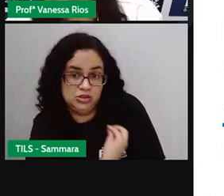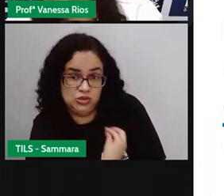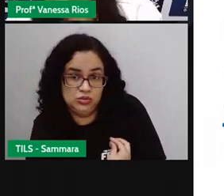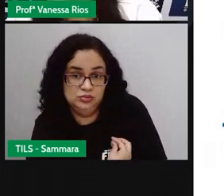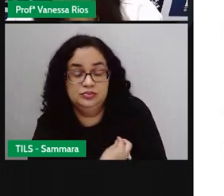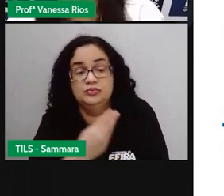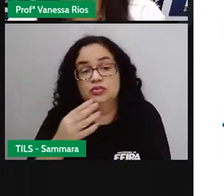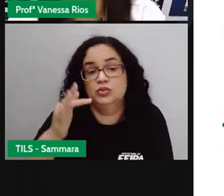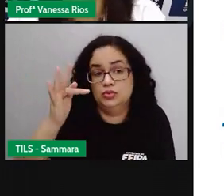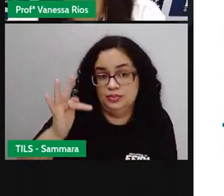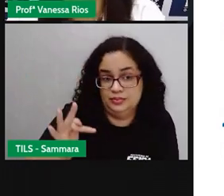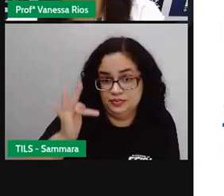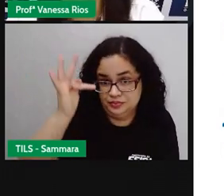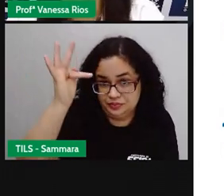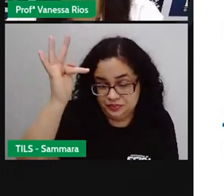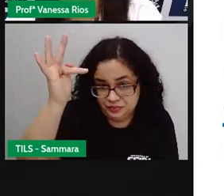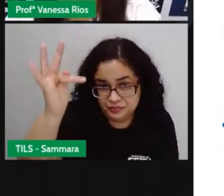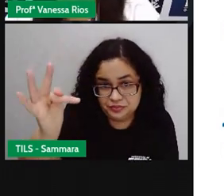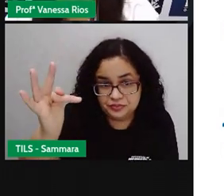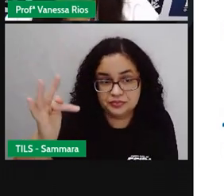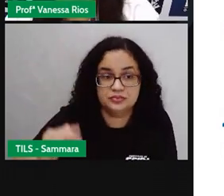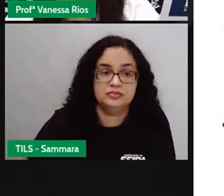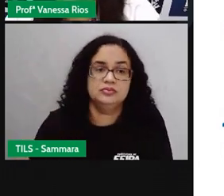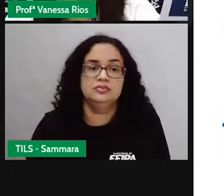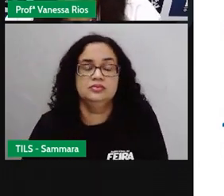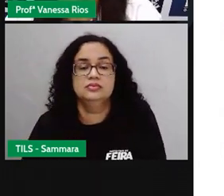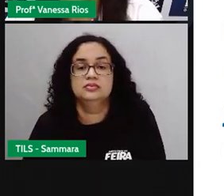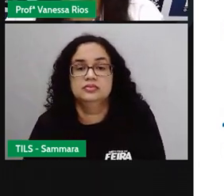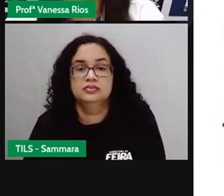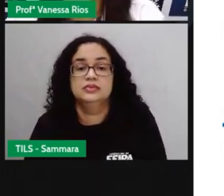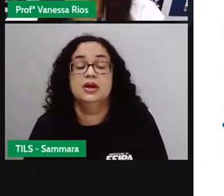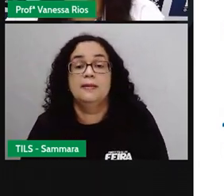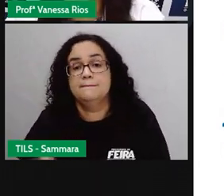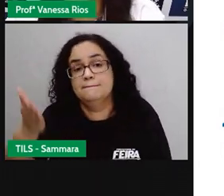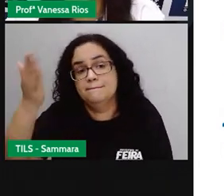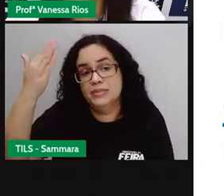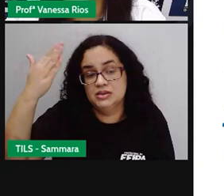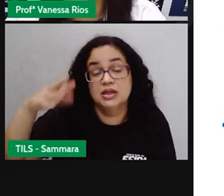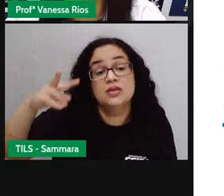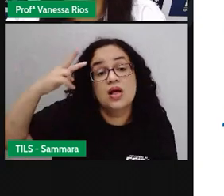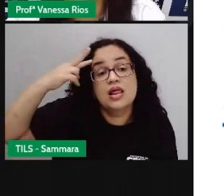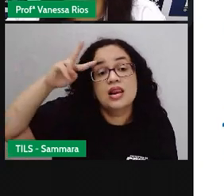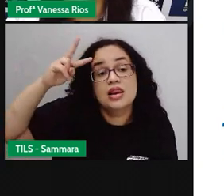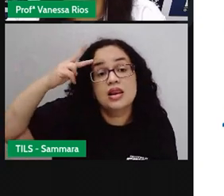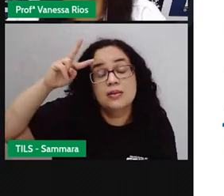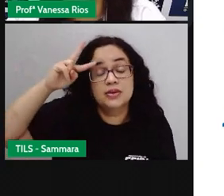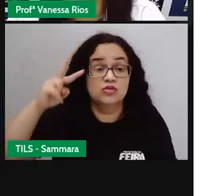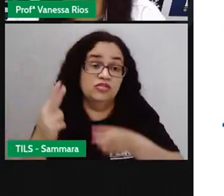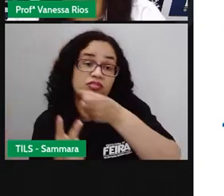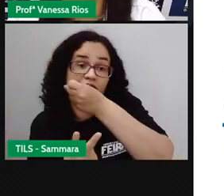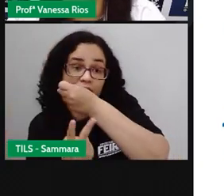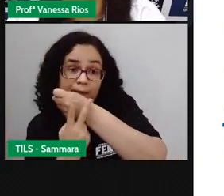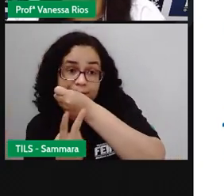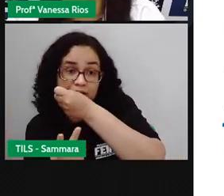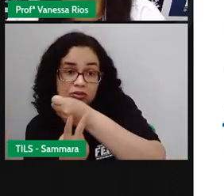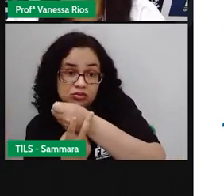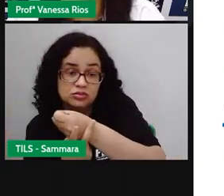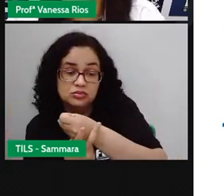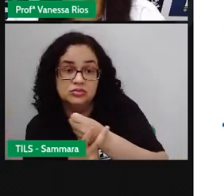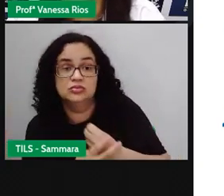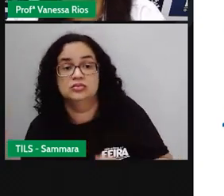o presente e uma coluna para o futuro. Passado, lembrando aí que são os verbos que indicam